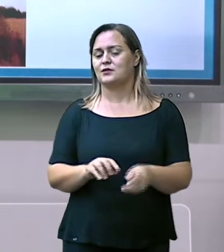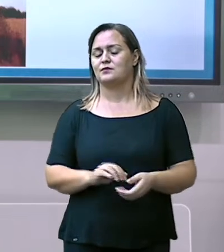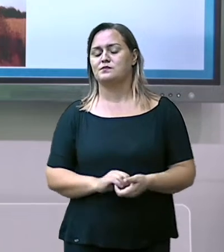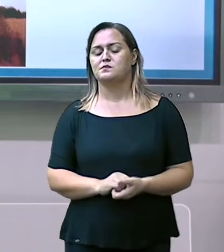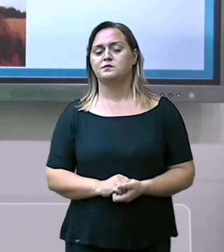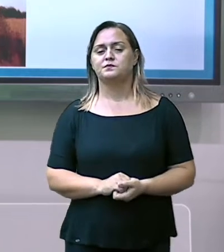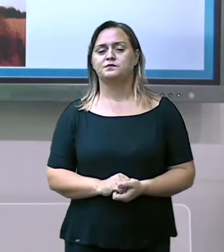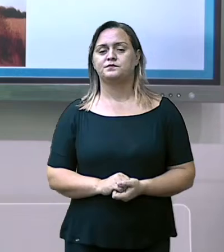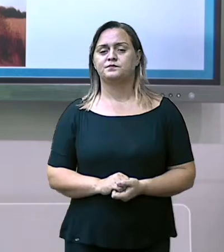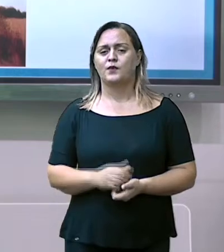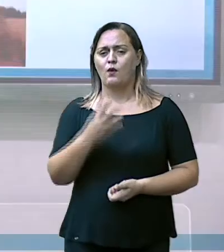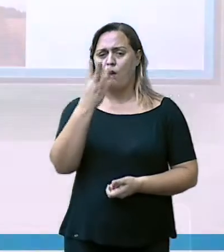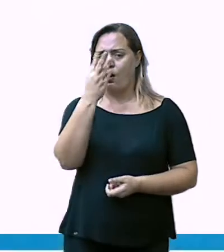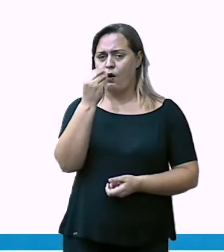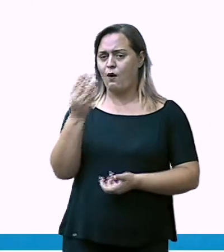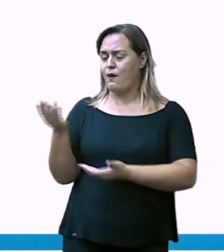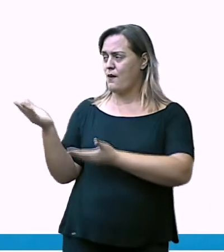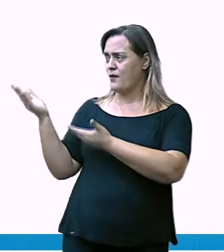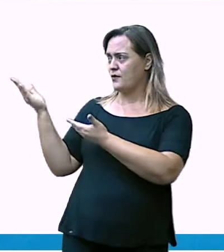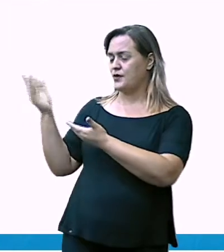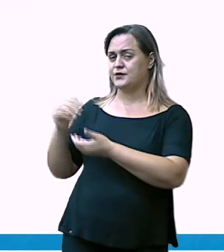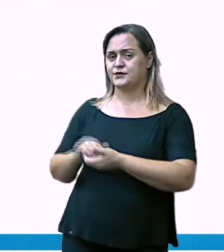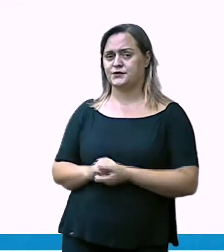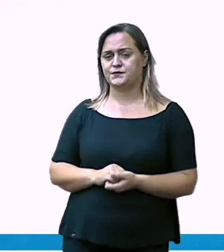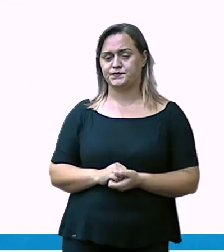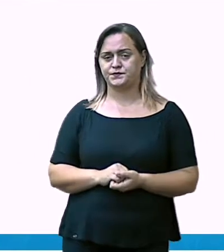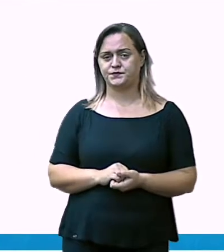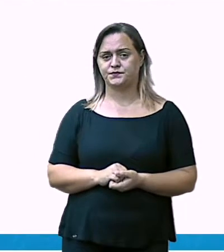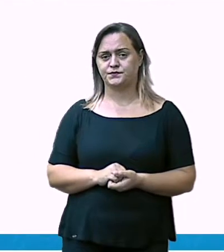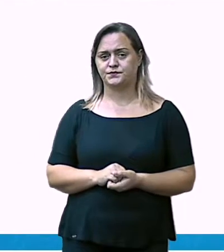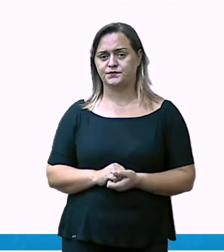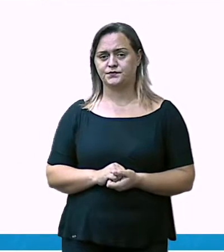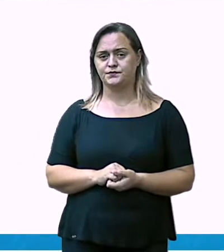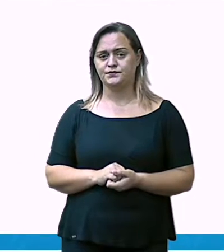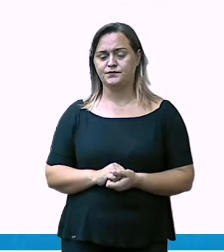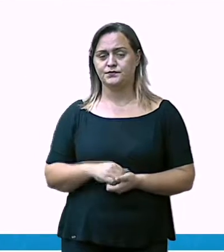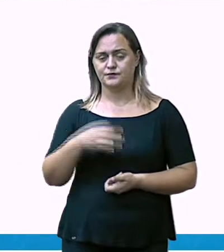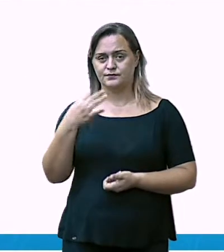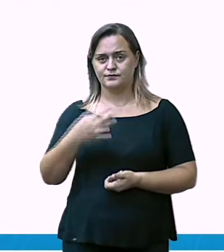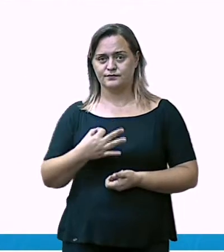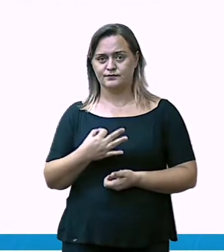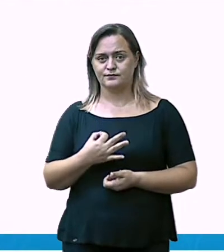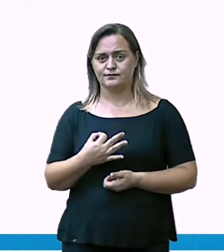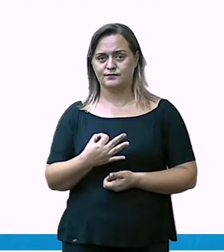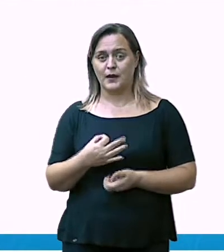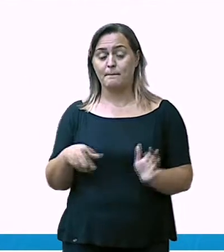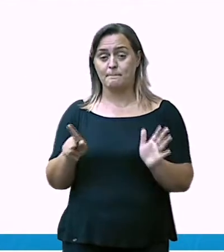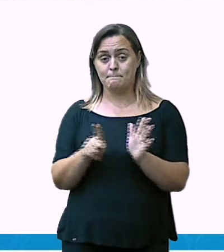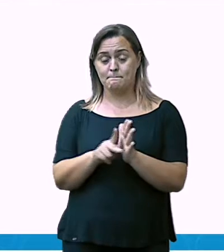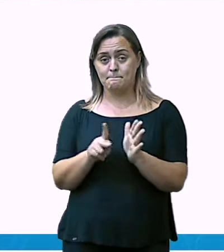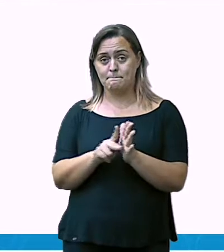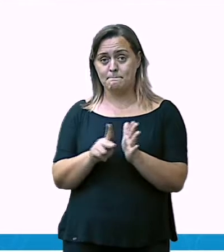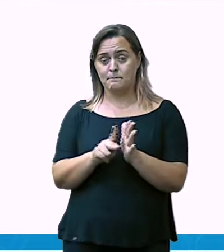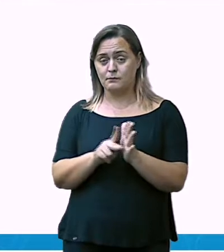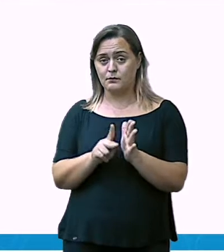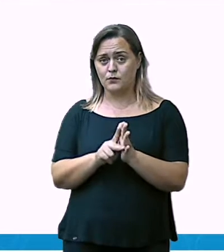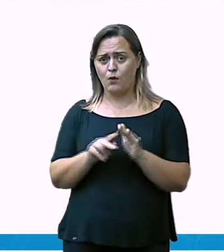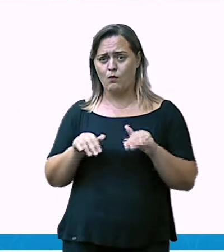Aqui nós vemos, na Austrália, um nativo australiano, tá? E